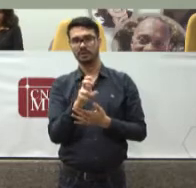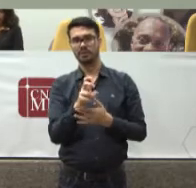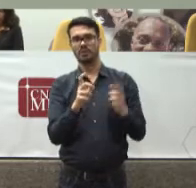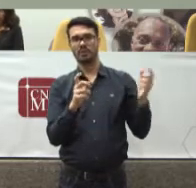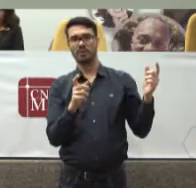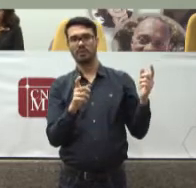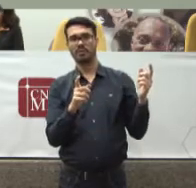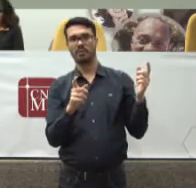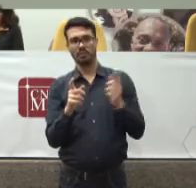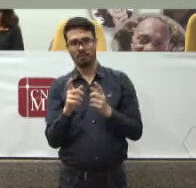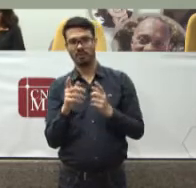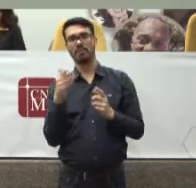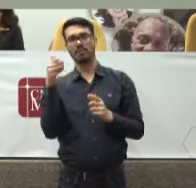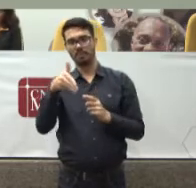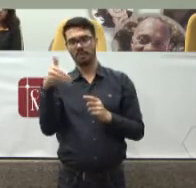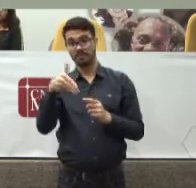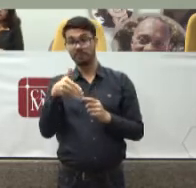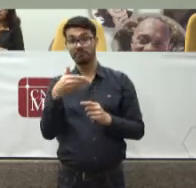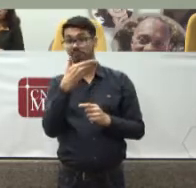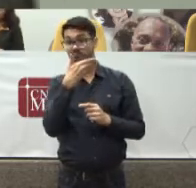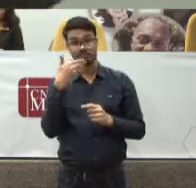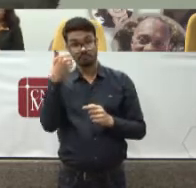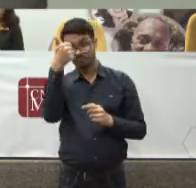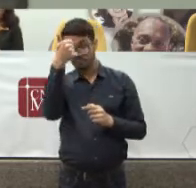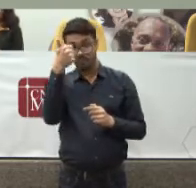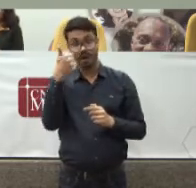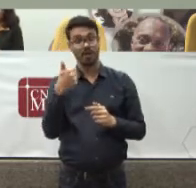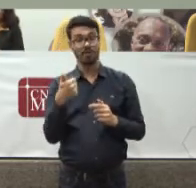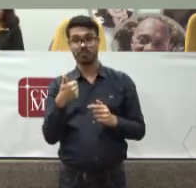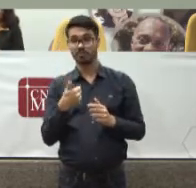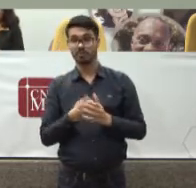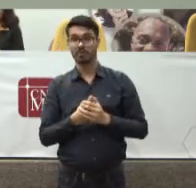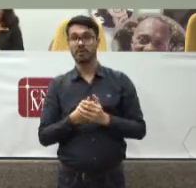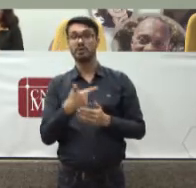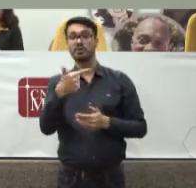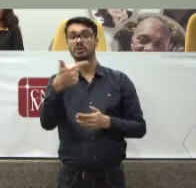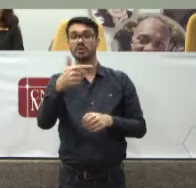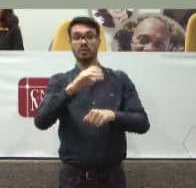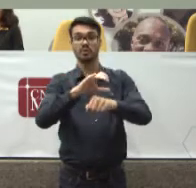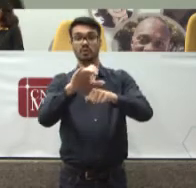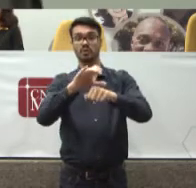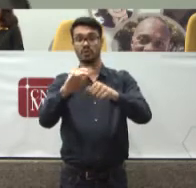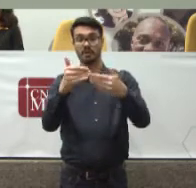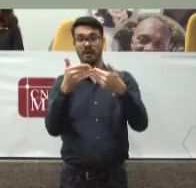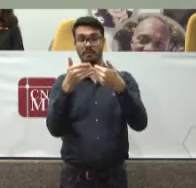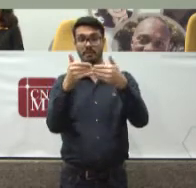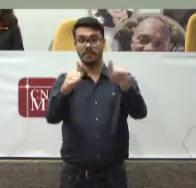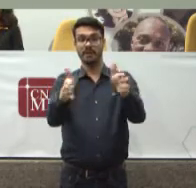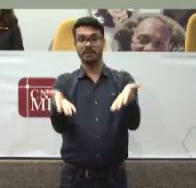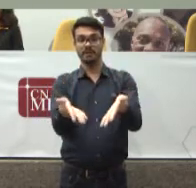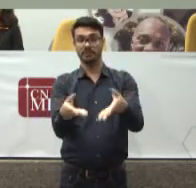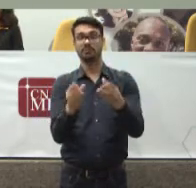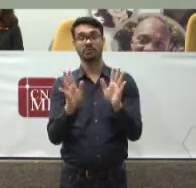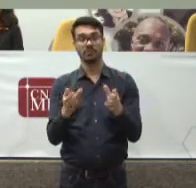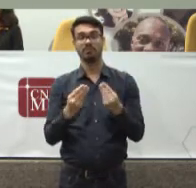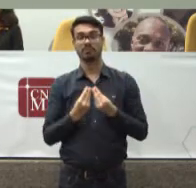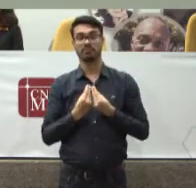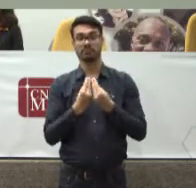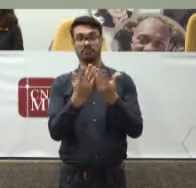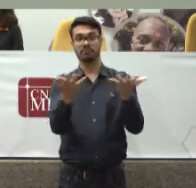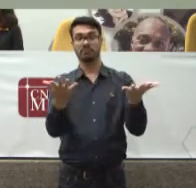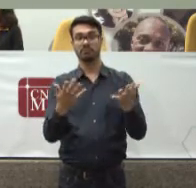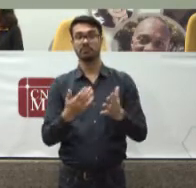aproveitamento Muito bom Um segundo curso Está sendo aberto Agora E será disponibilizado